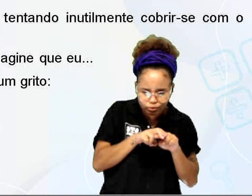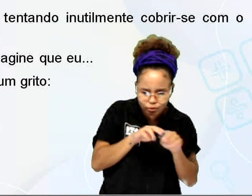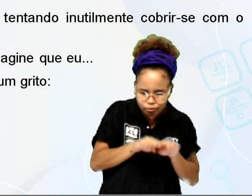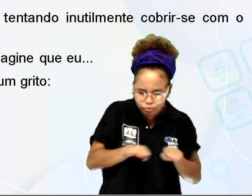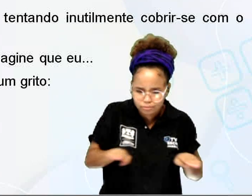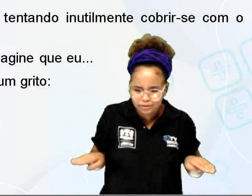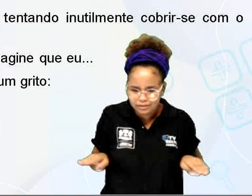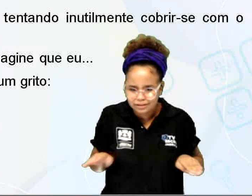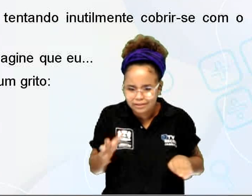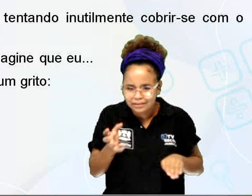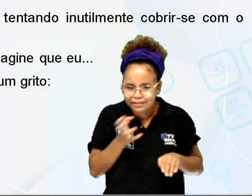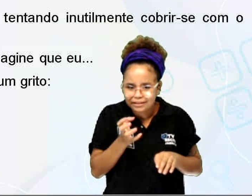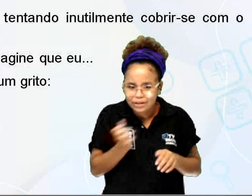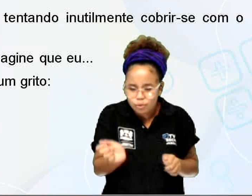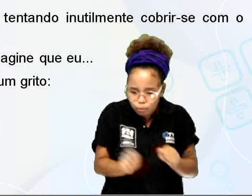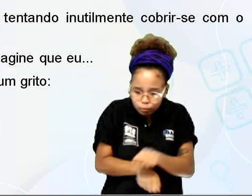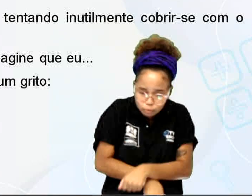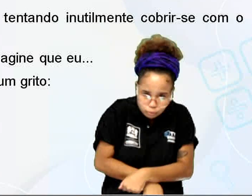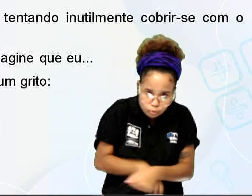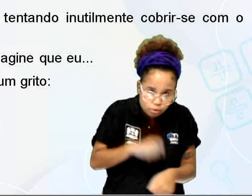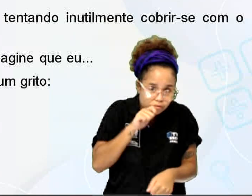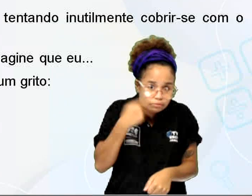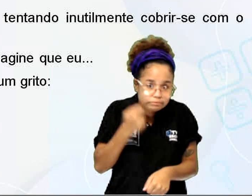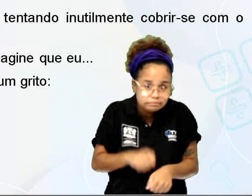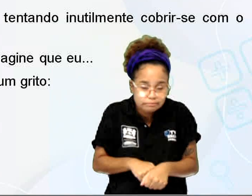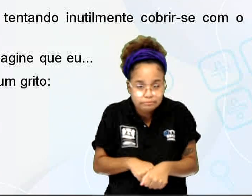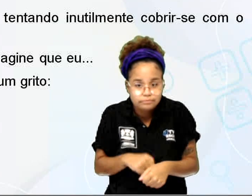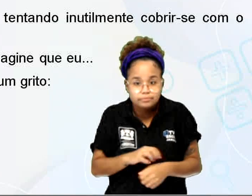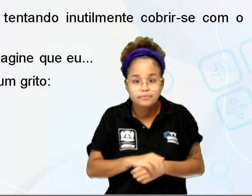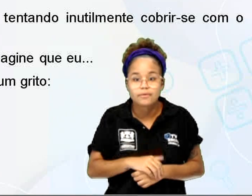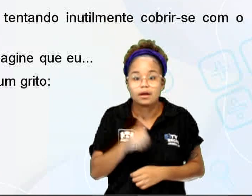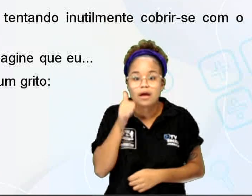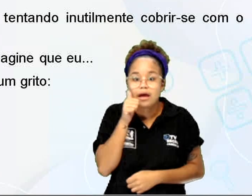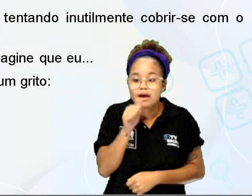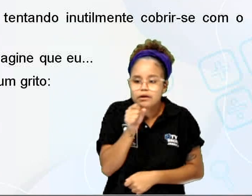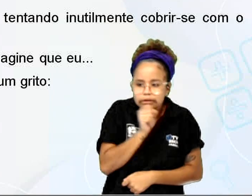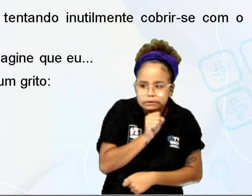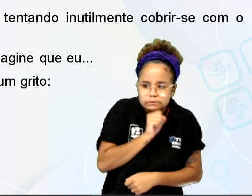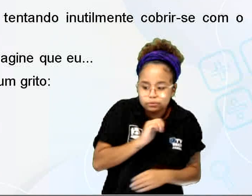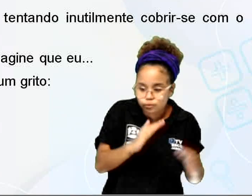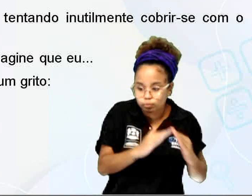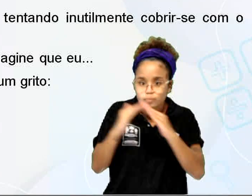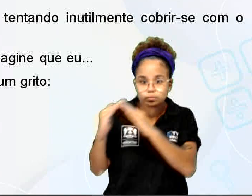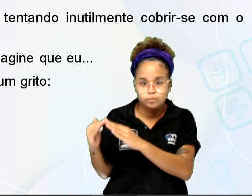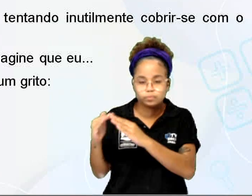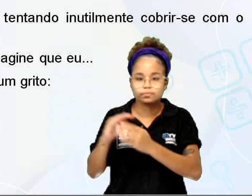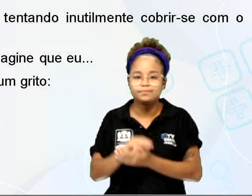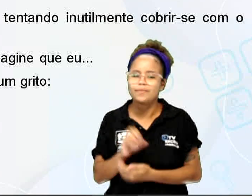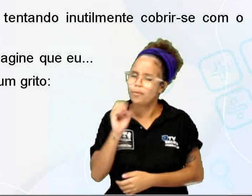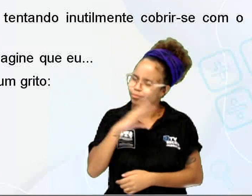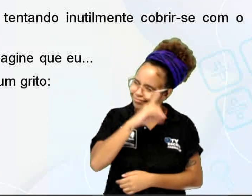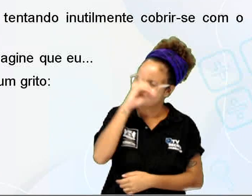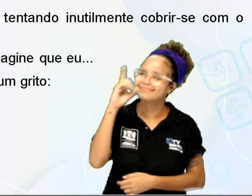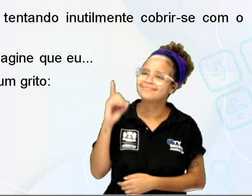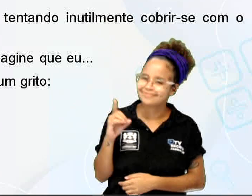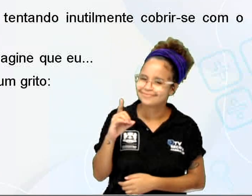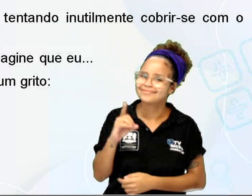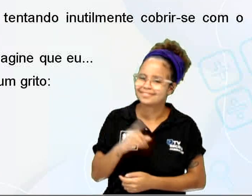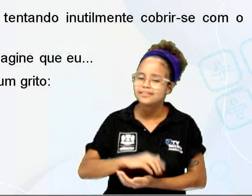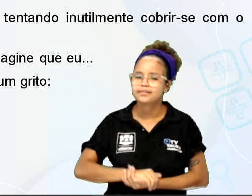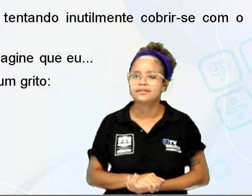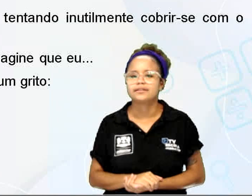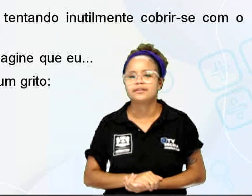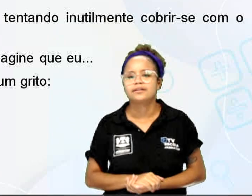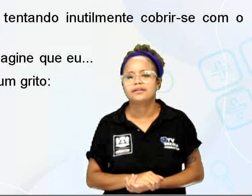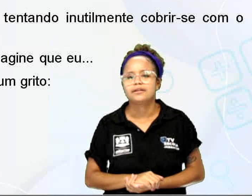tentando inutilmente cobrir-se com o embrudo de pão. Era a velha do apartamento vizinho. Bom dia, minha senhora, disse ele, confuso.